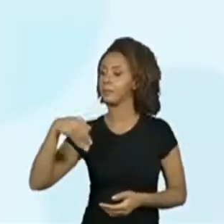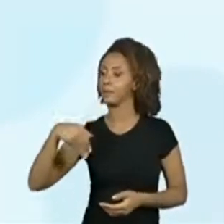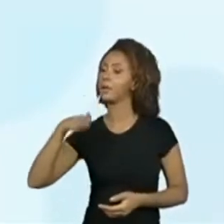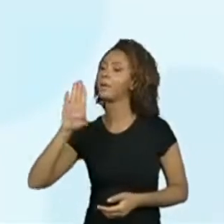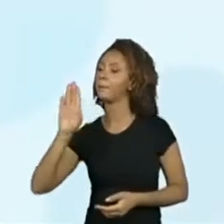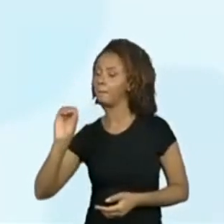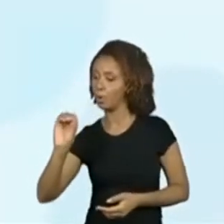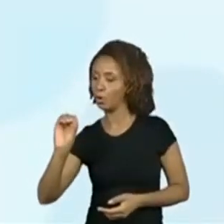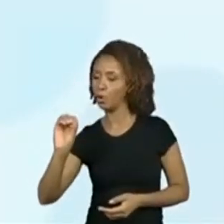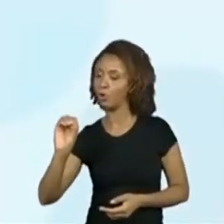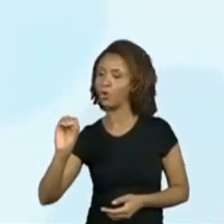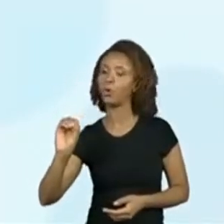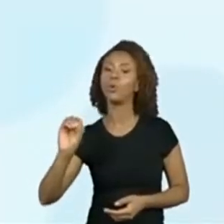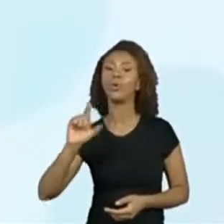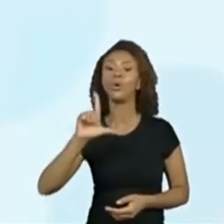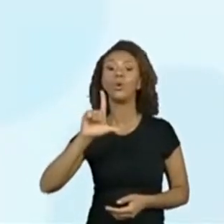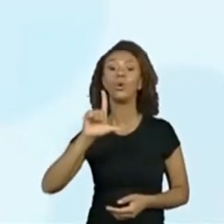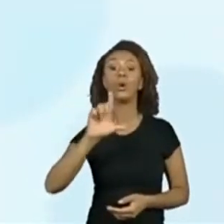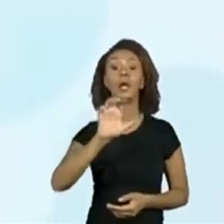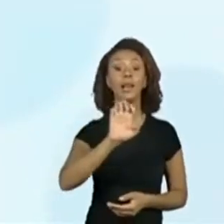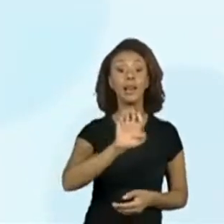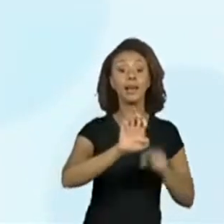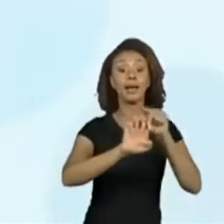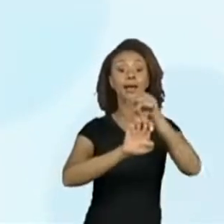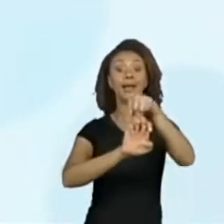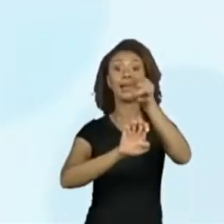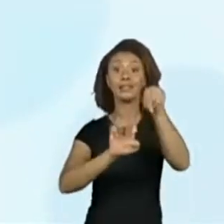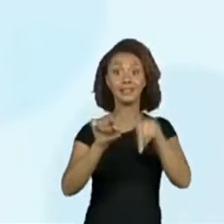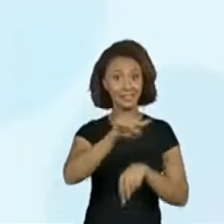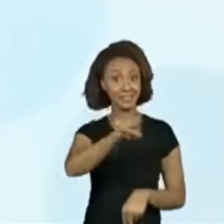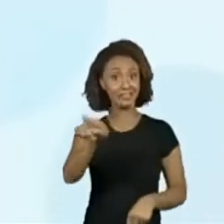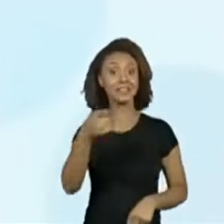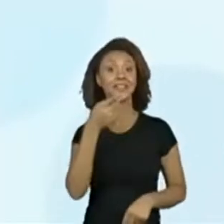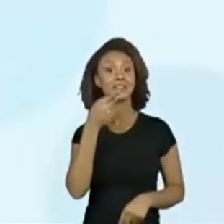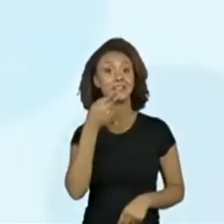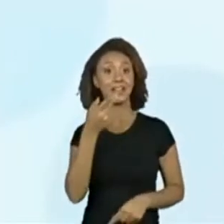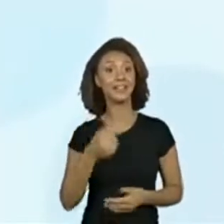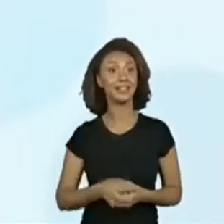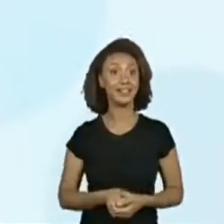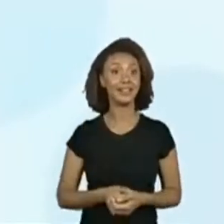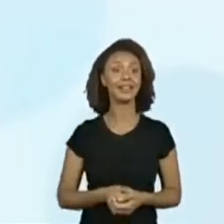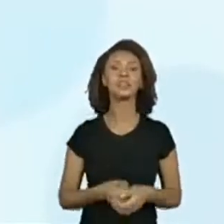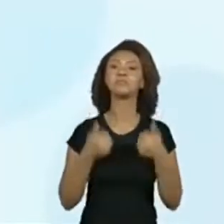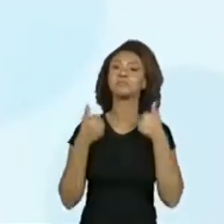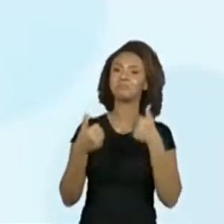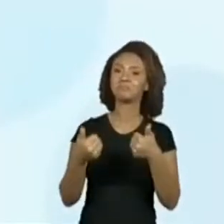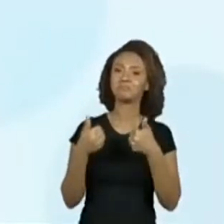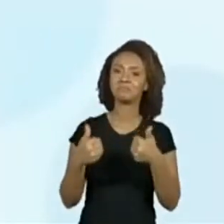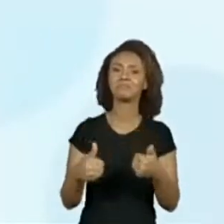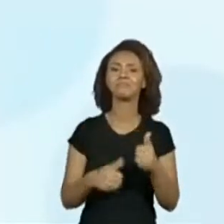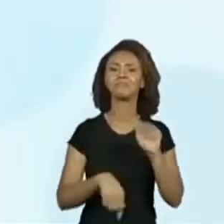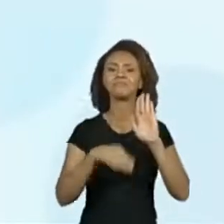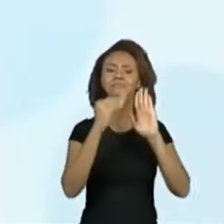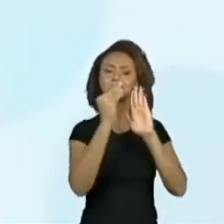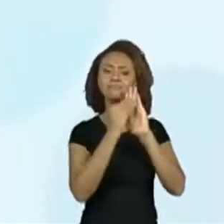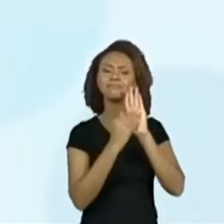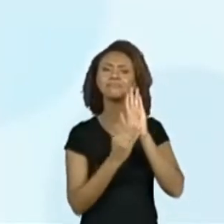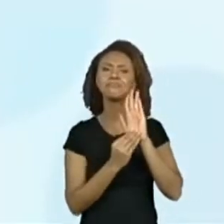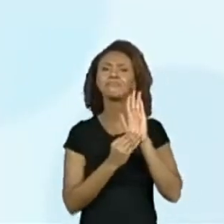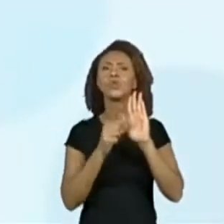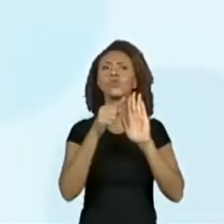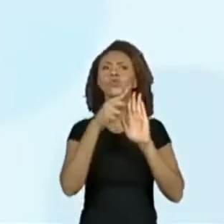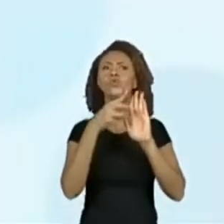tem acento, como disseram as crianças e é a segunda, né? A palavra da nossa lista. Bambolê. Bambolê. Ótimo.